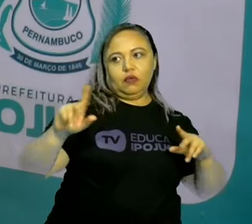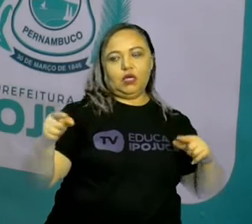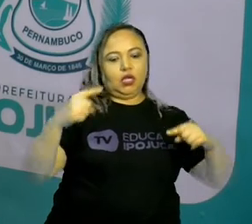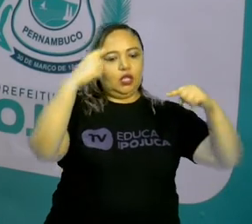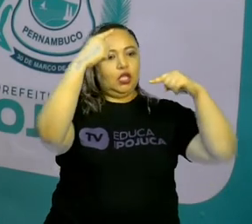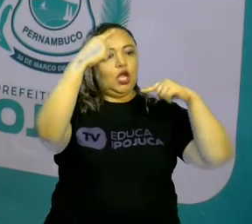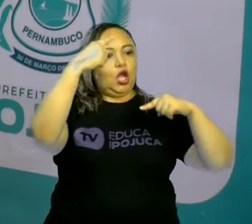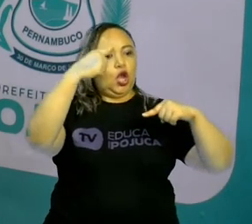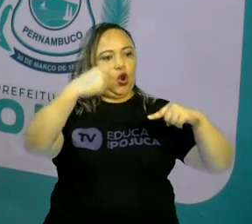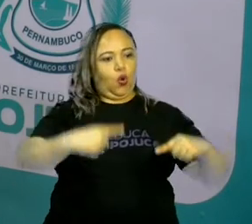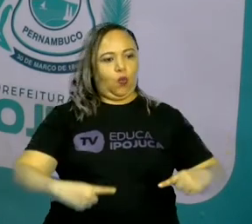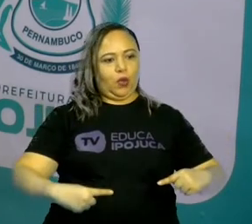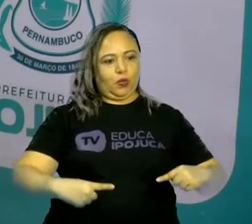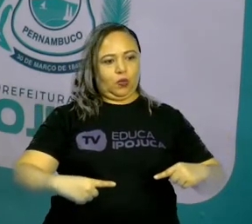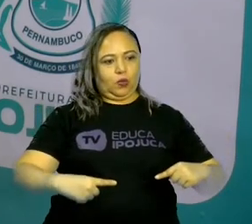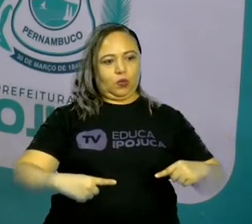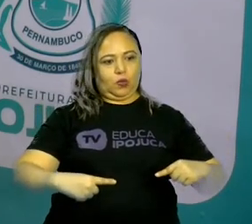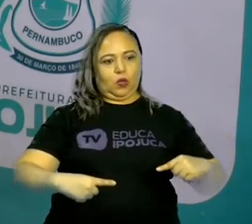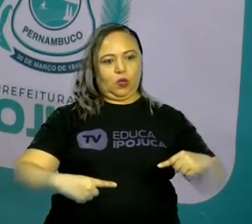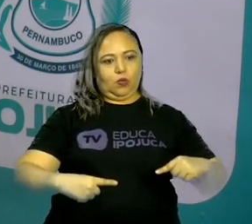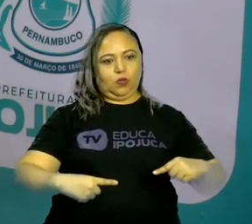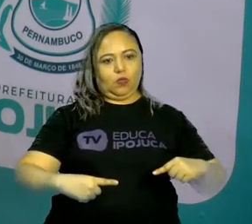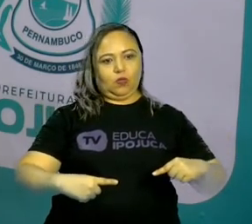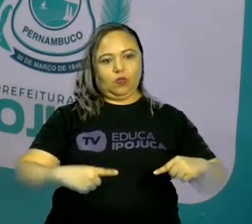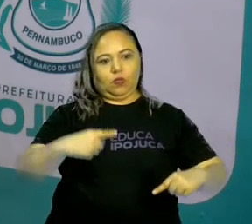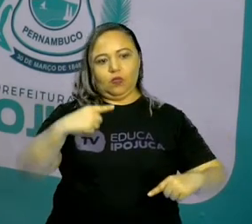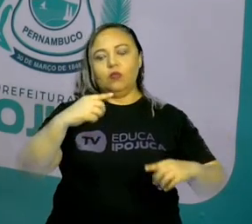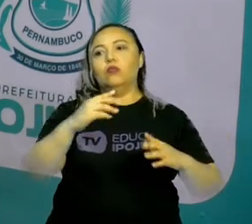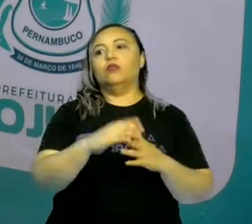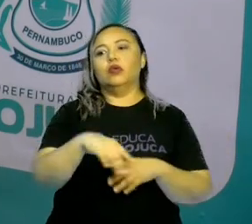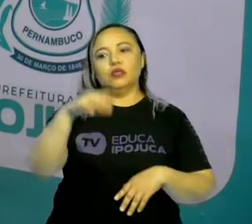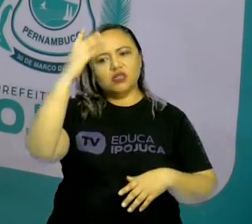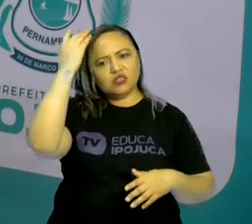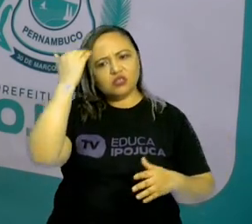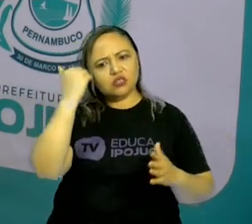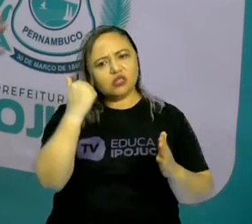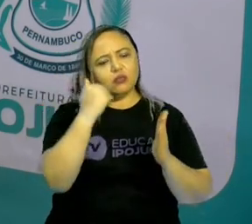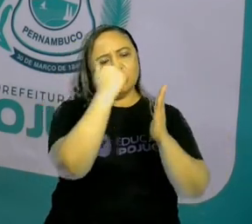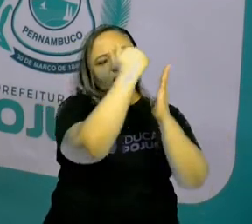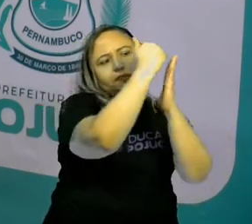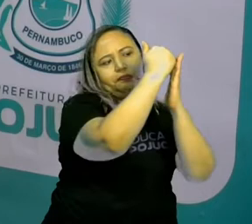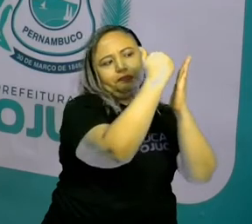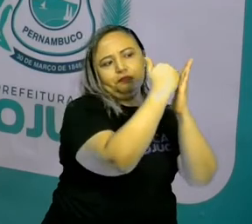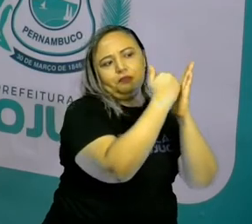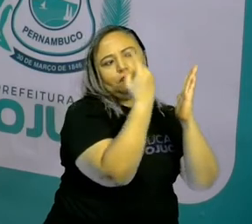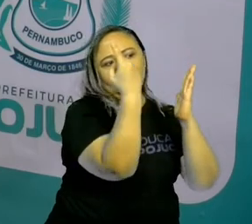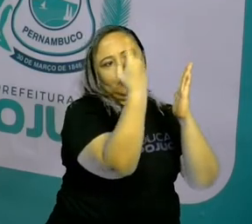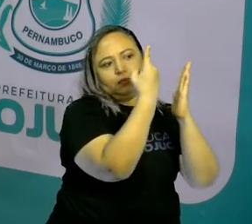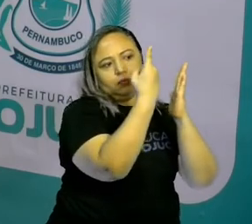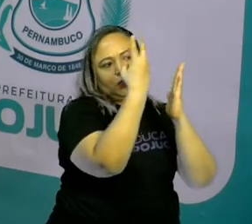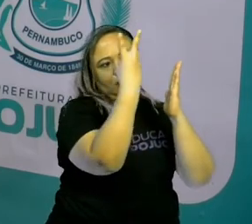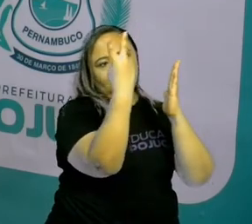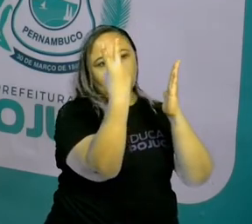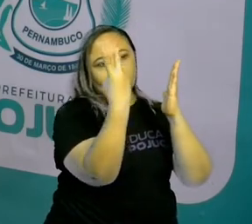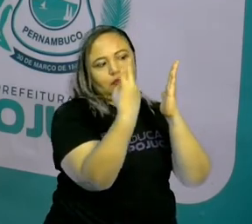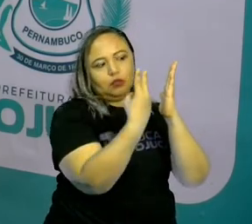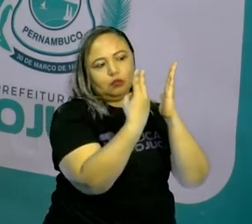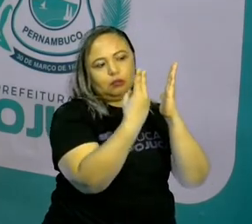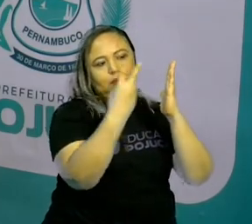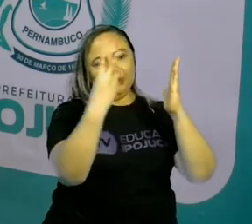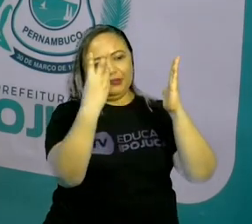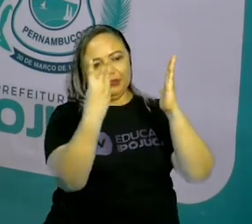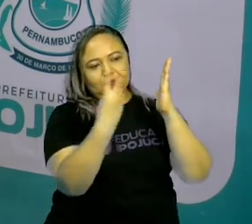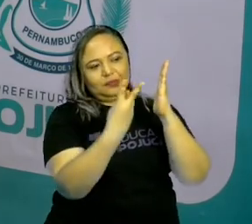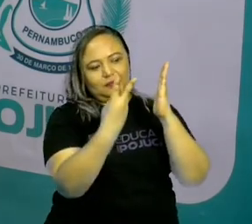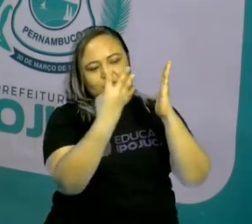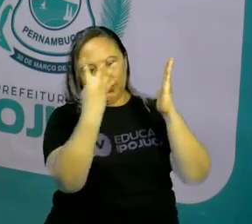competições a gente já sabe, né? Primeiro, segundo, terceiro, quarto, depois que termina o campeonato, aí ele vai selecionando,